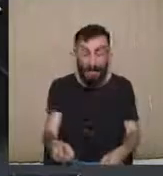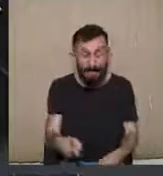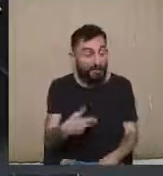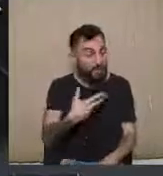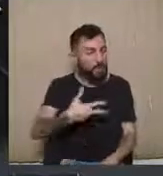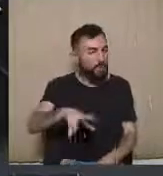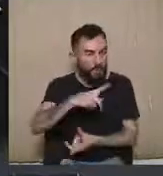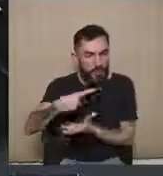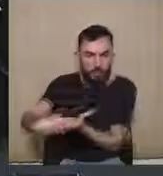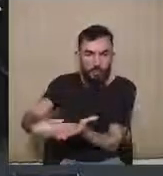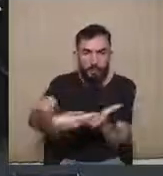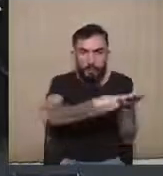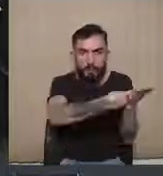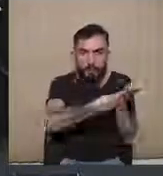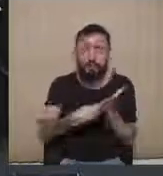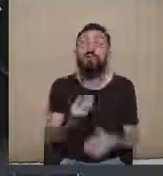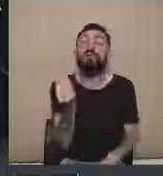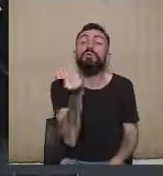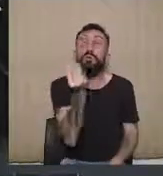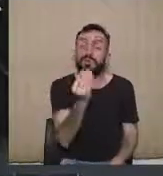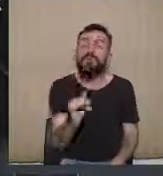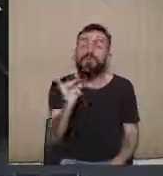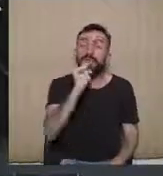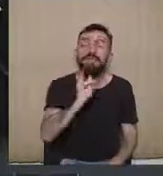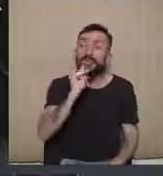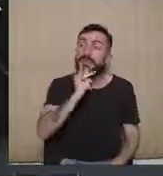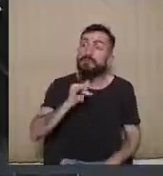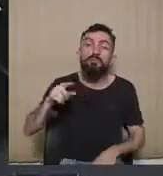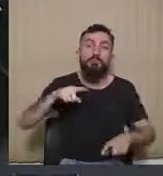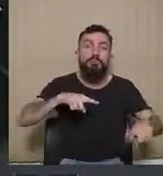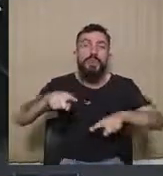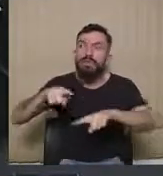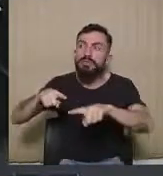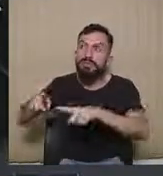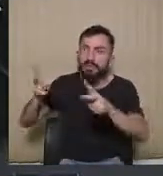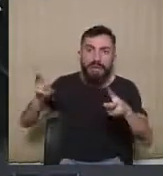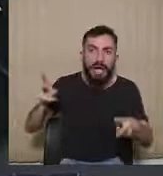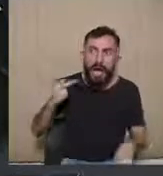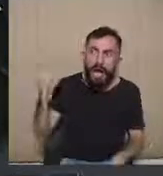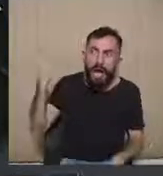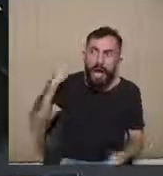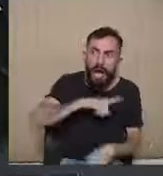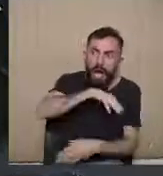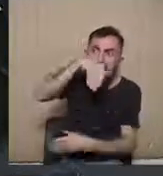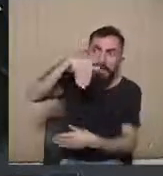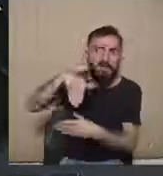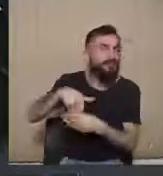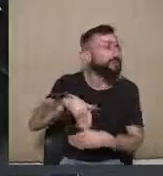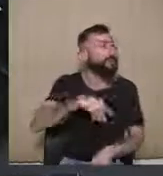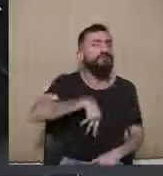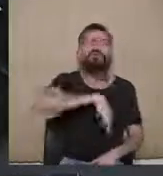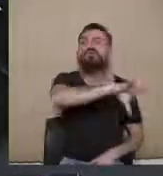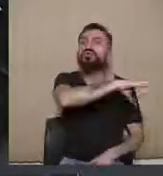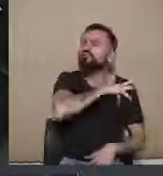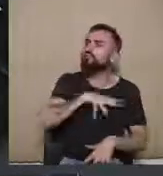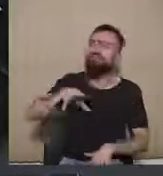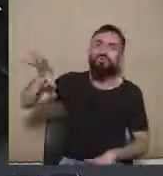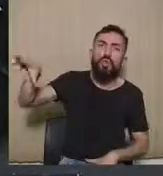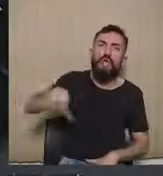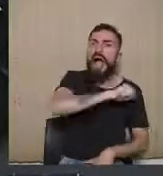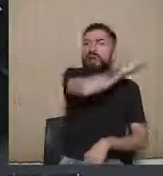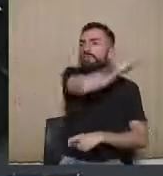uma decisão que caça o mandato, que me parece uma coisa bastante incisiva no direito eleitoral,